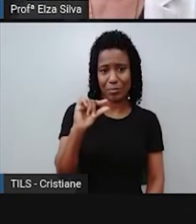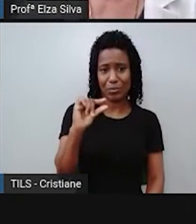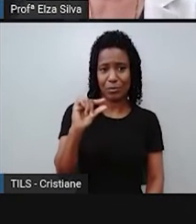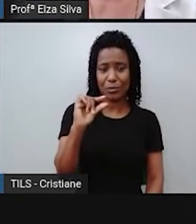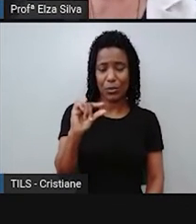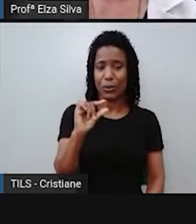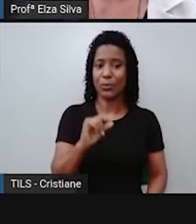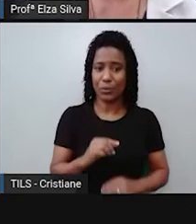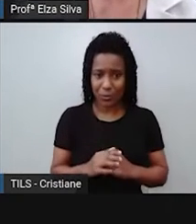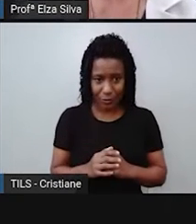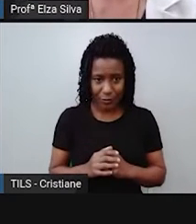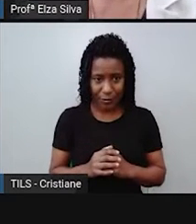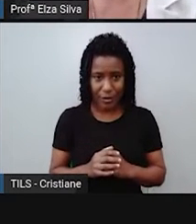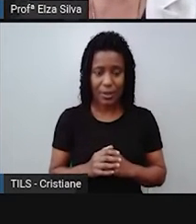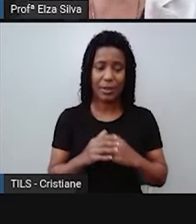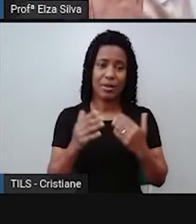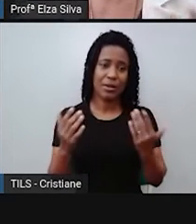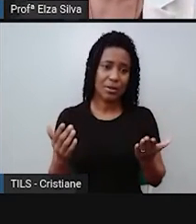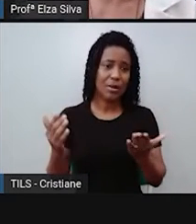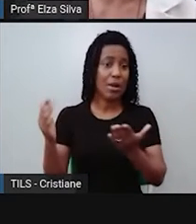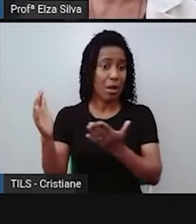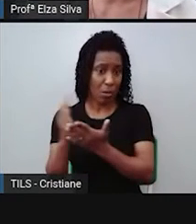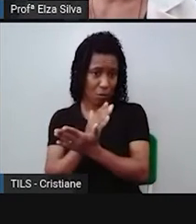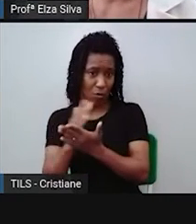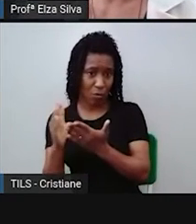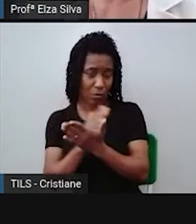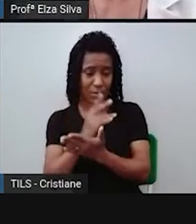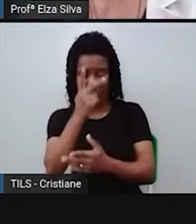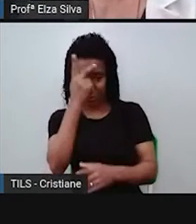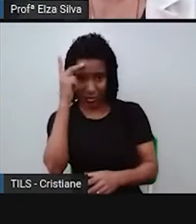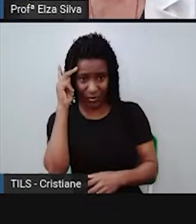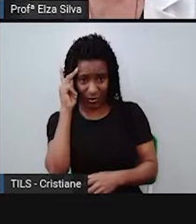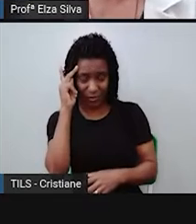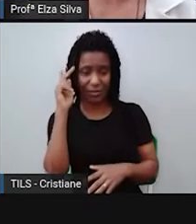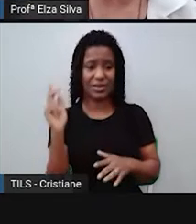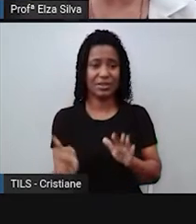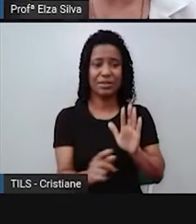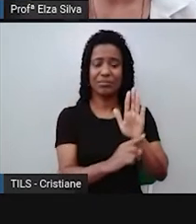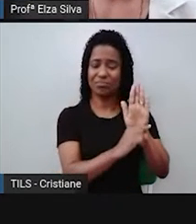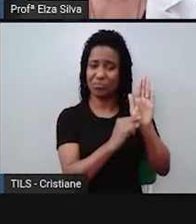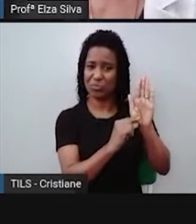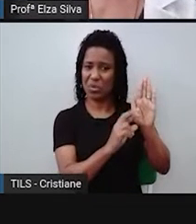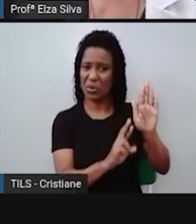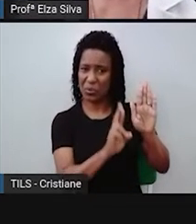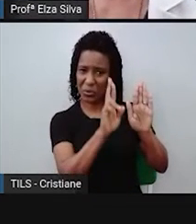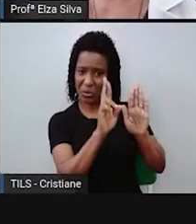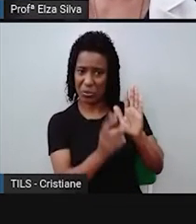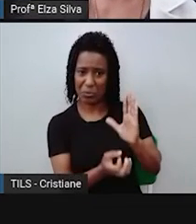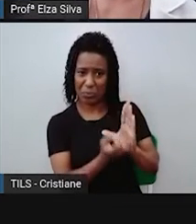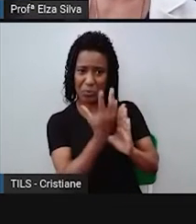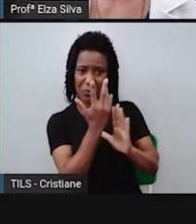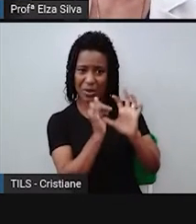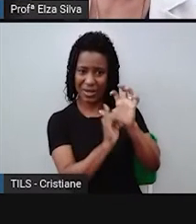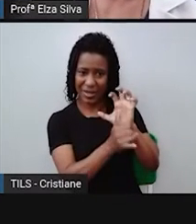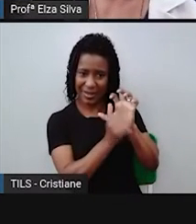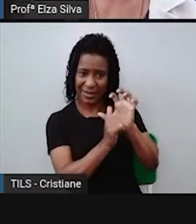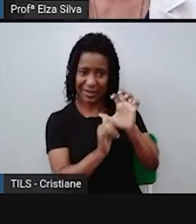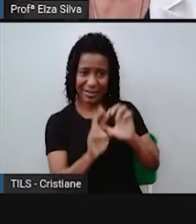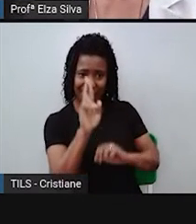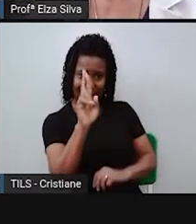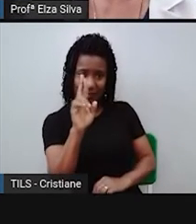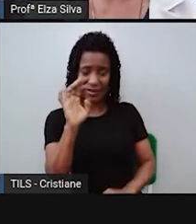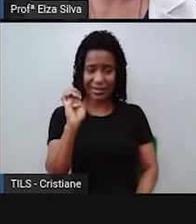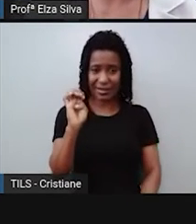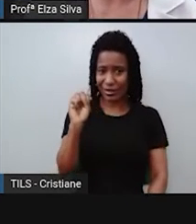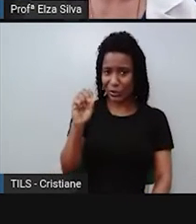Inclusive, há pessoas que discordam da existência de Exopo e da autoria dele, inclusive,